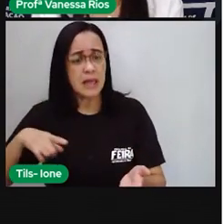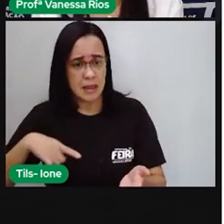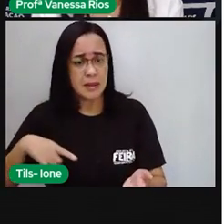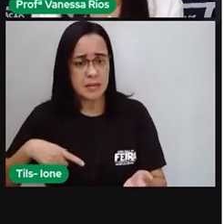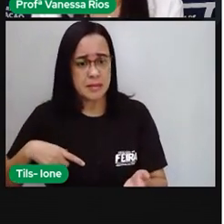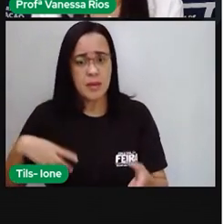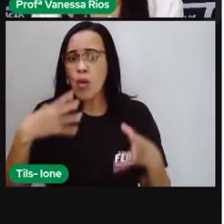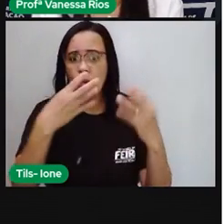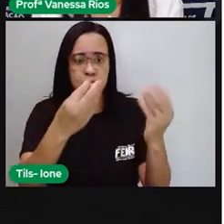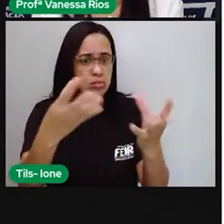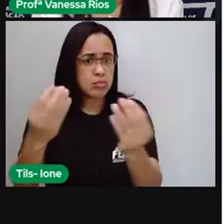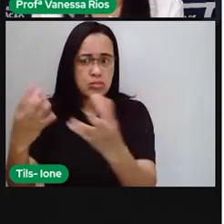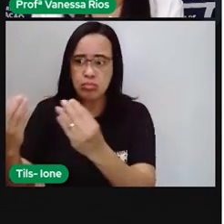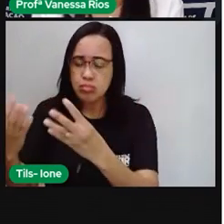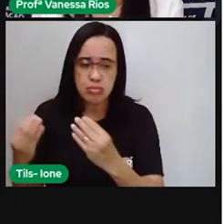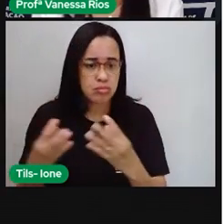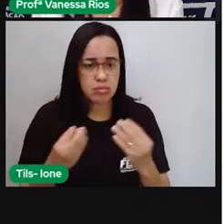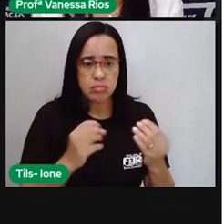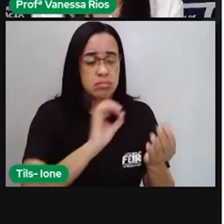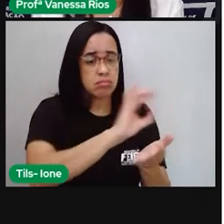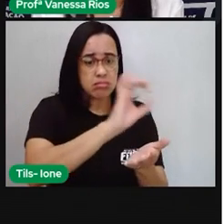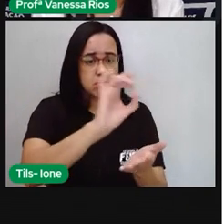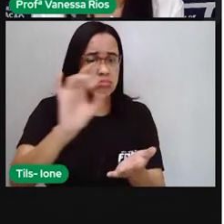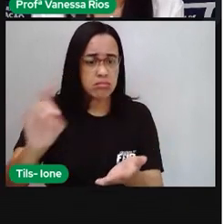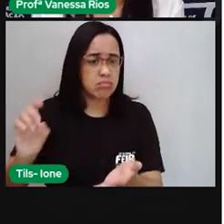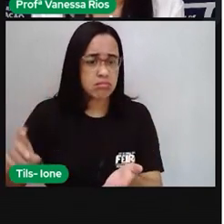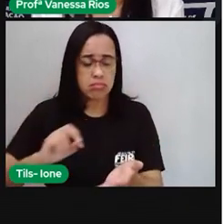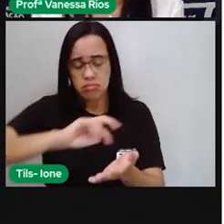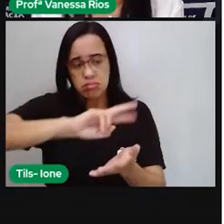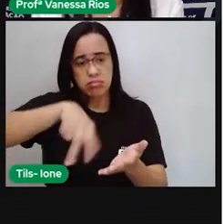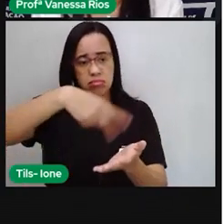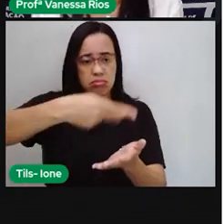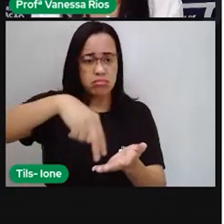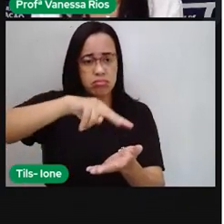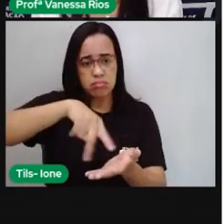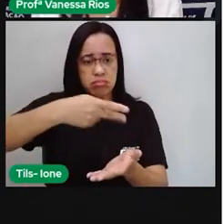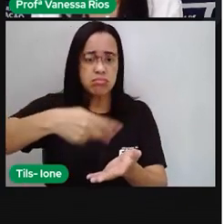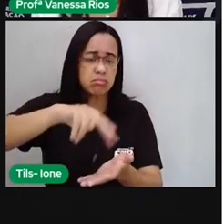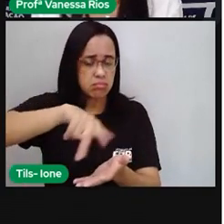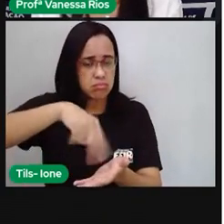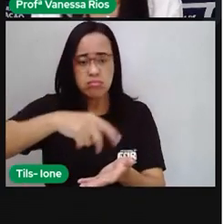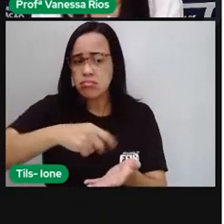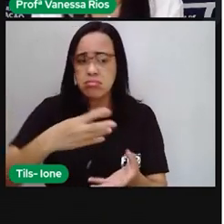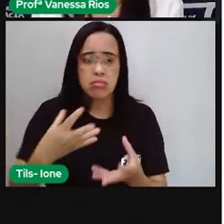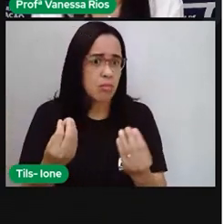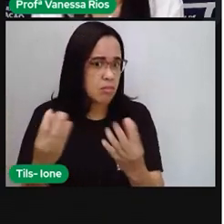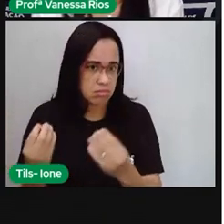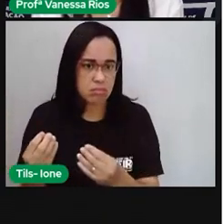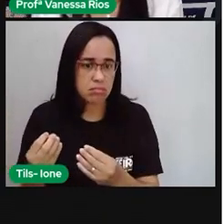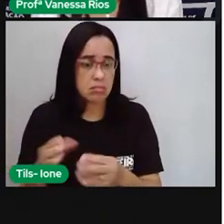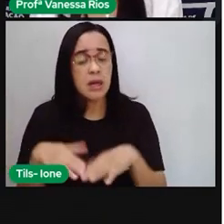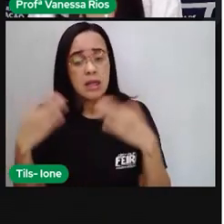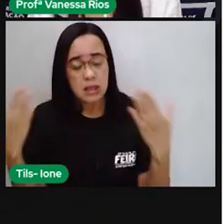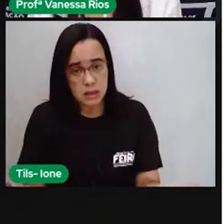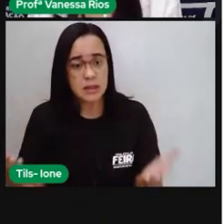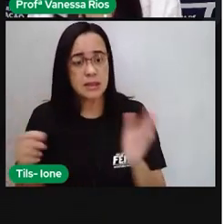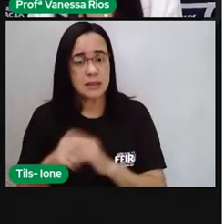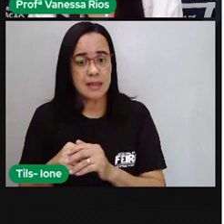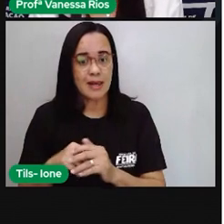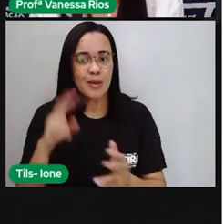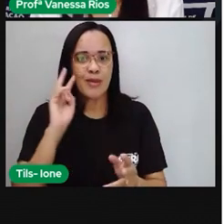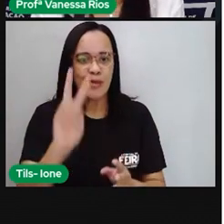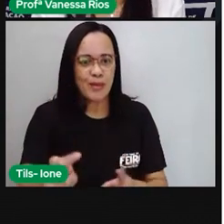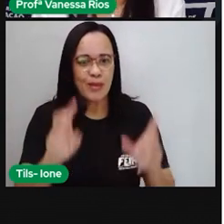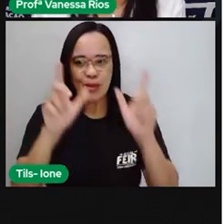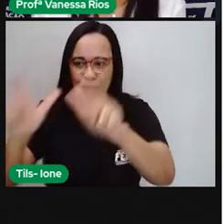reisado, o frevo, cavalhada, capoeira. Então, existem aí aspectos que acontecem em determinados